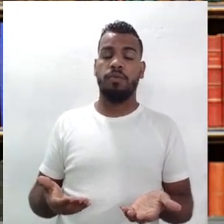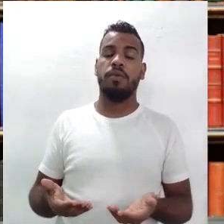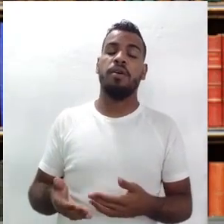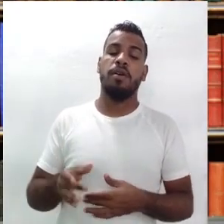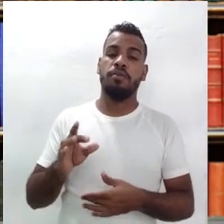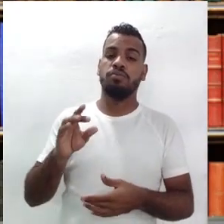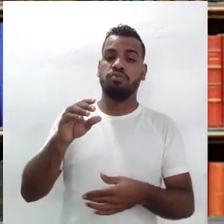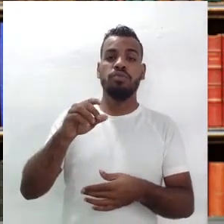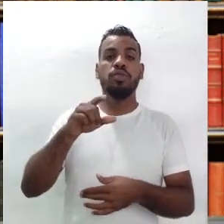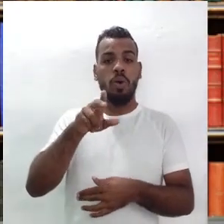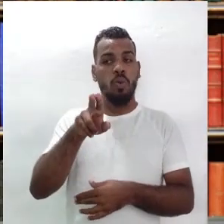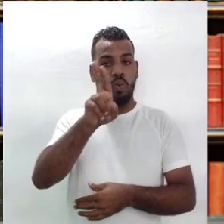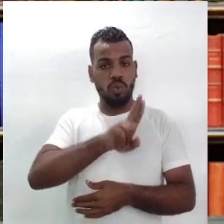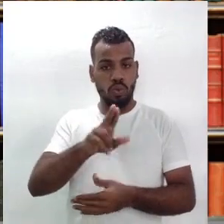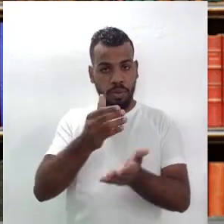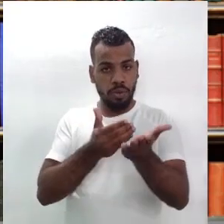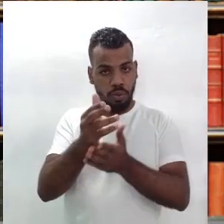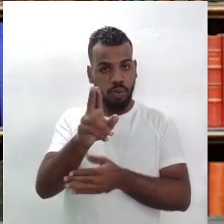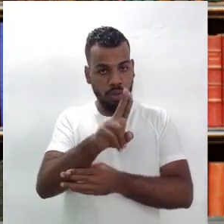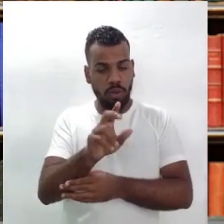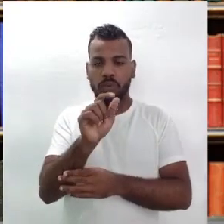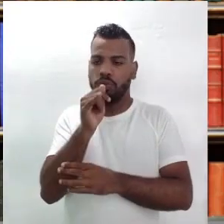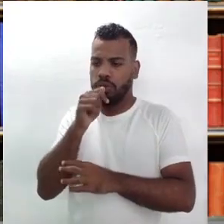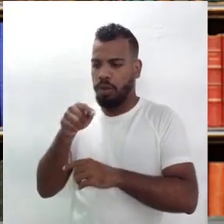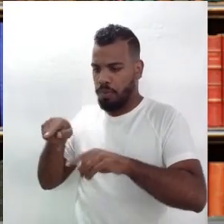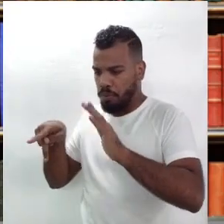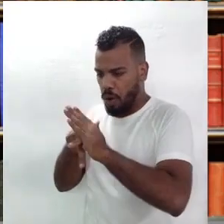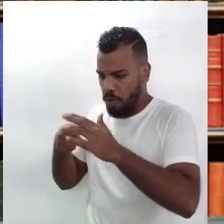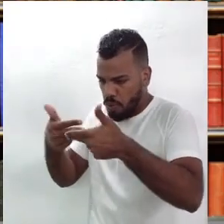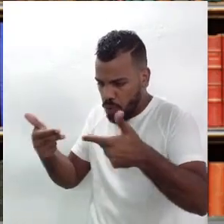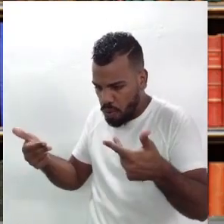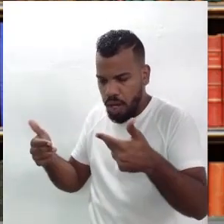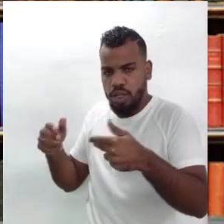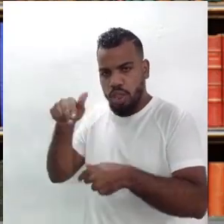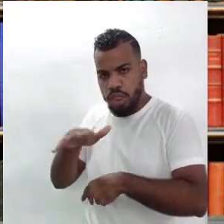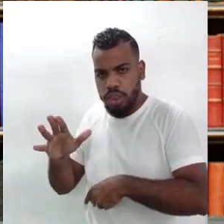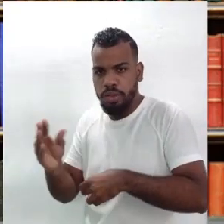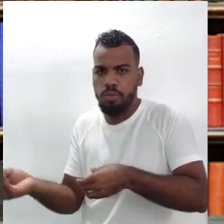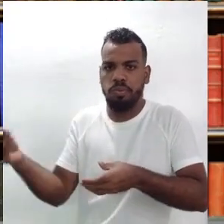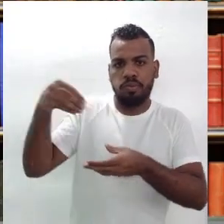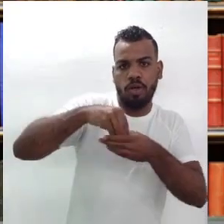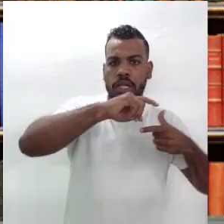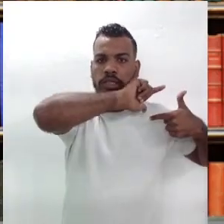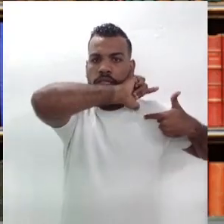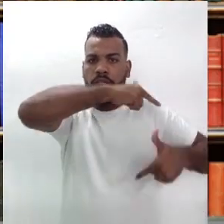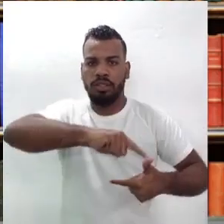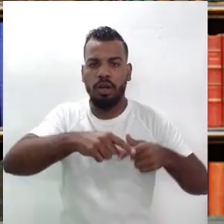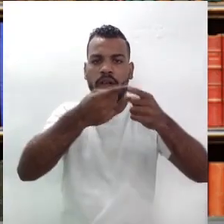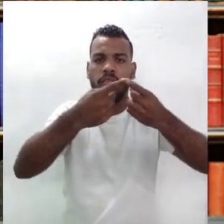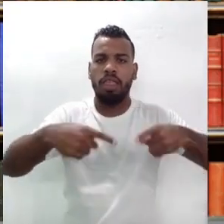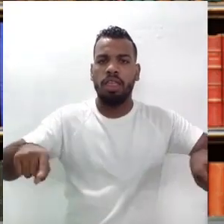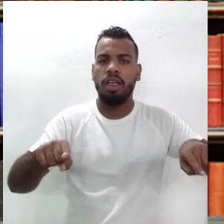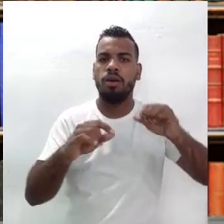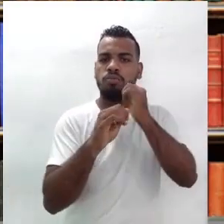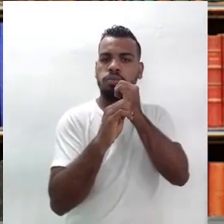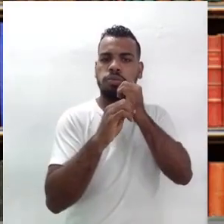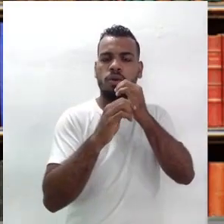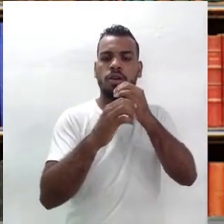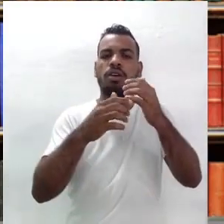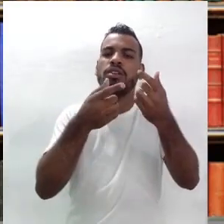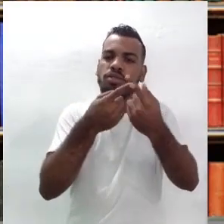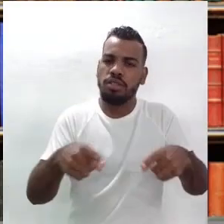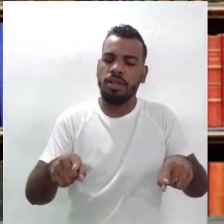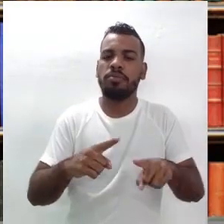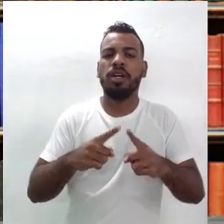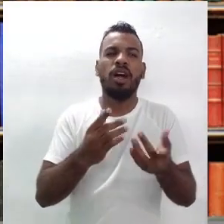passou a usar os elementos nordestinos, mas dentro da tradição de uma orquestra sinfônica. E isso, de uma certa maneira, não